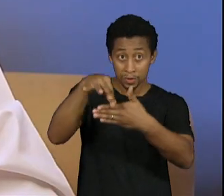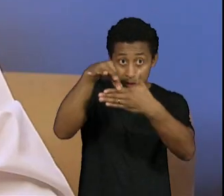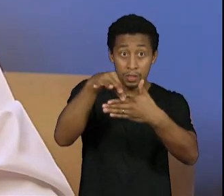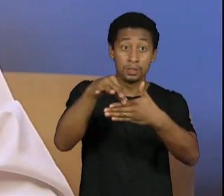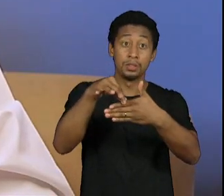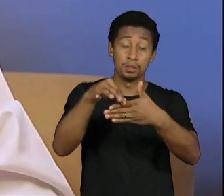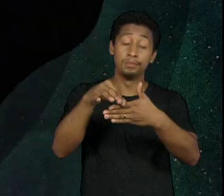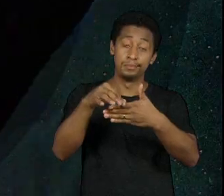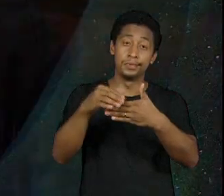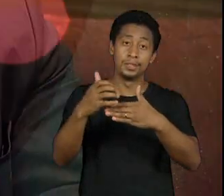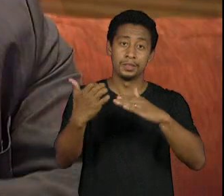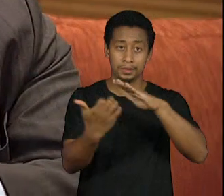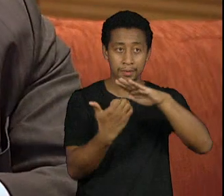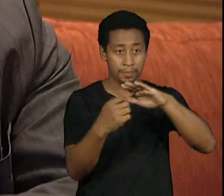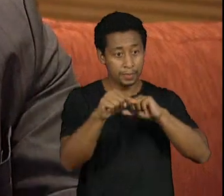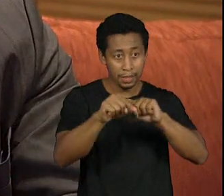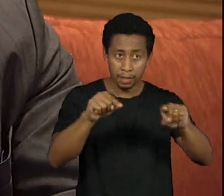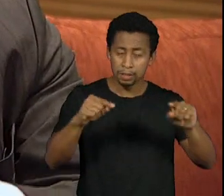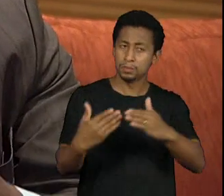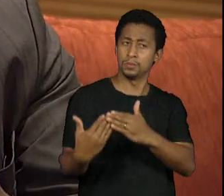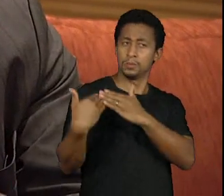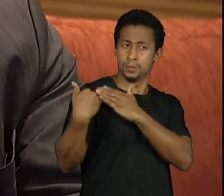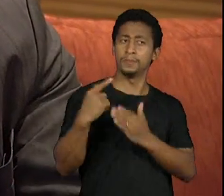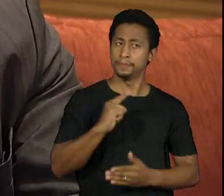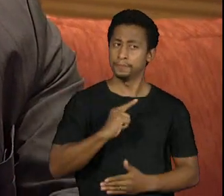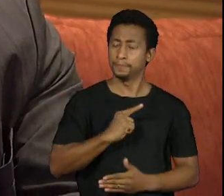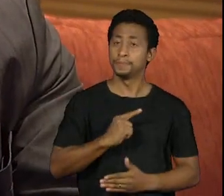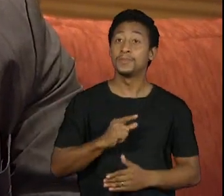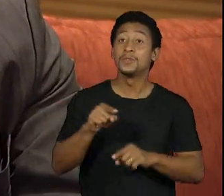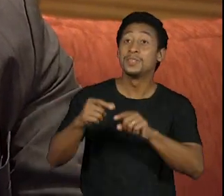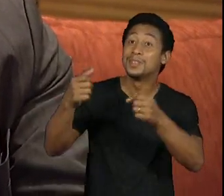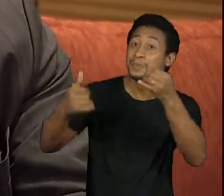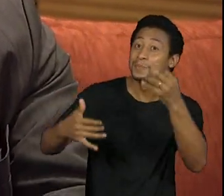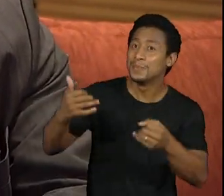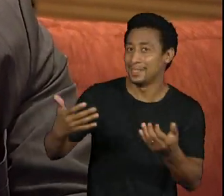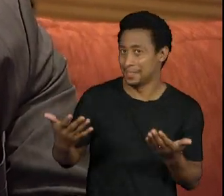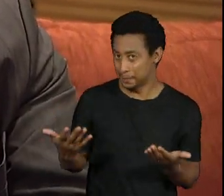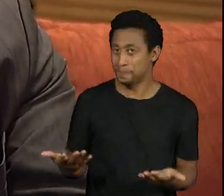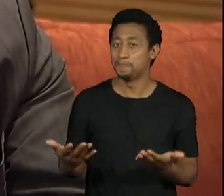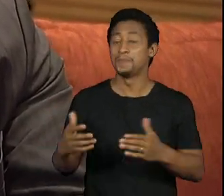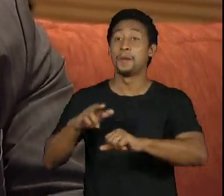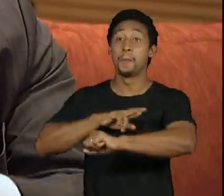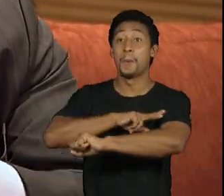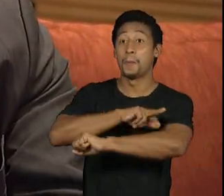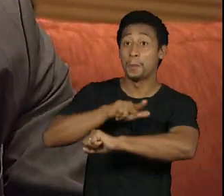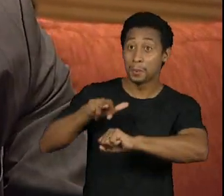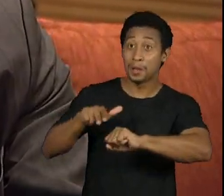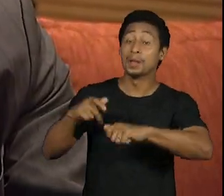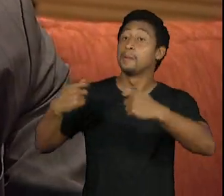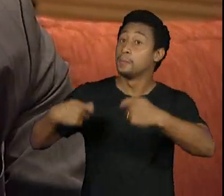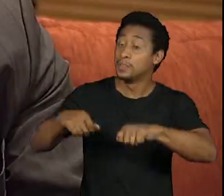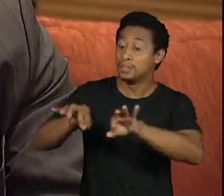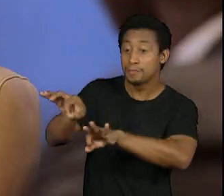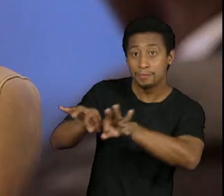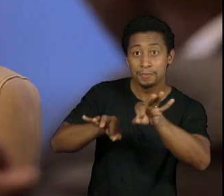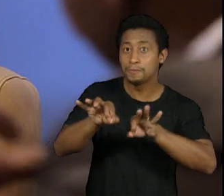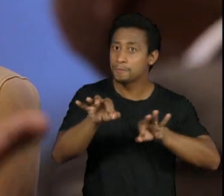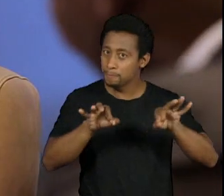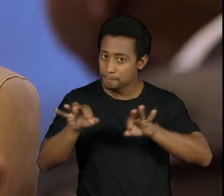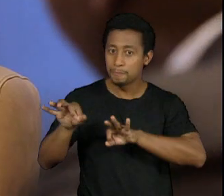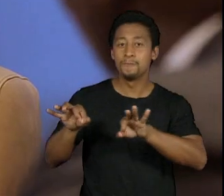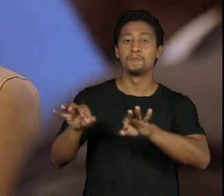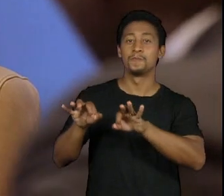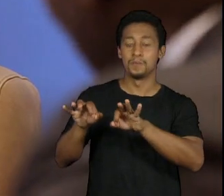responsabilidade Você disse e tem dito com veemência que a diversidade precisa estar no plano de negócio precisa